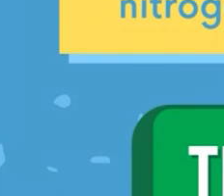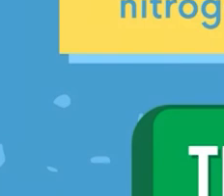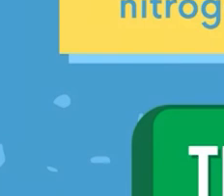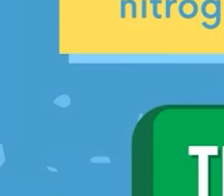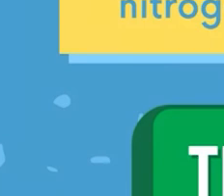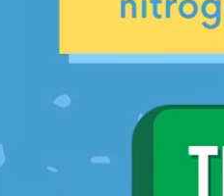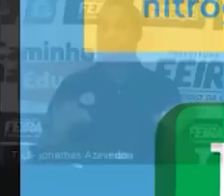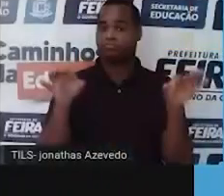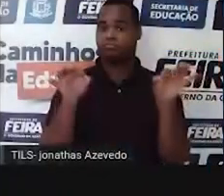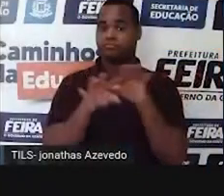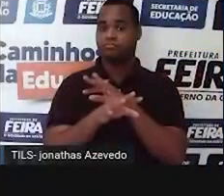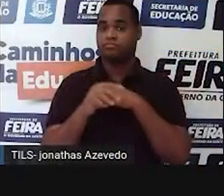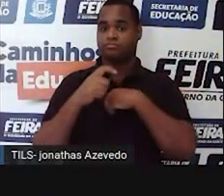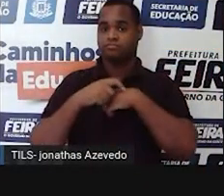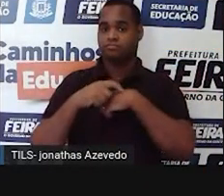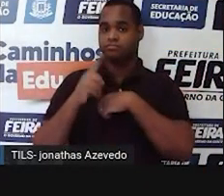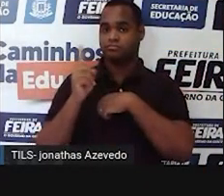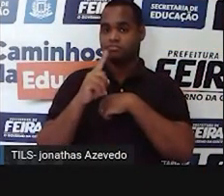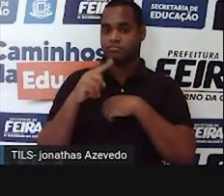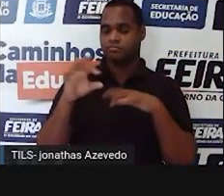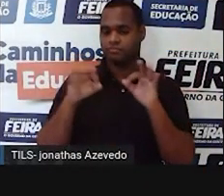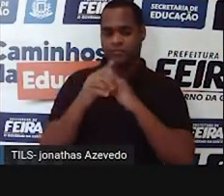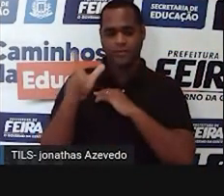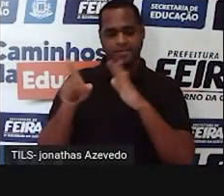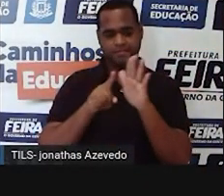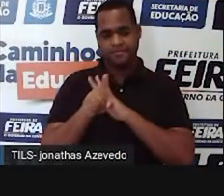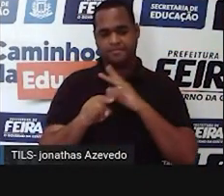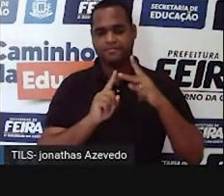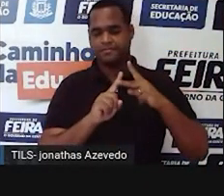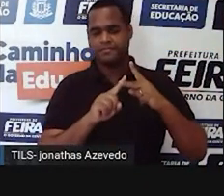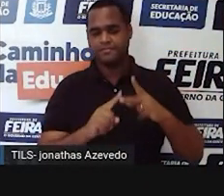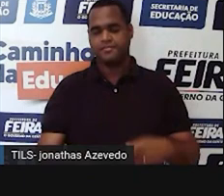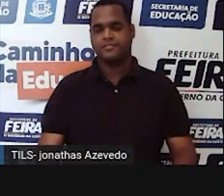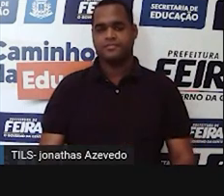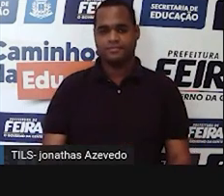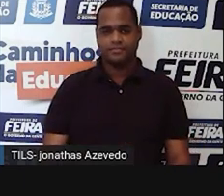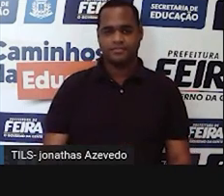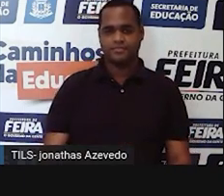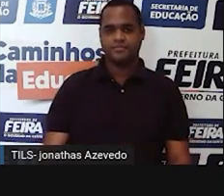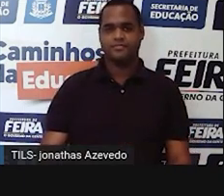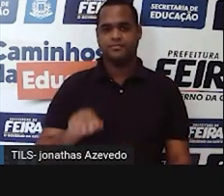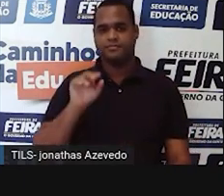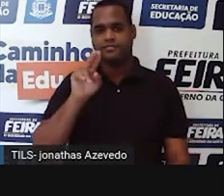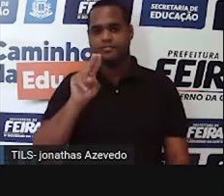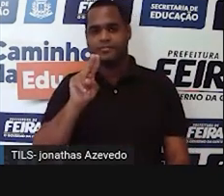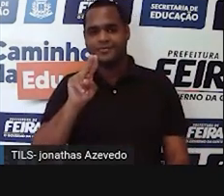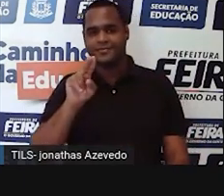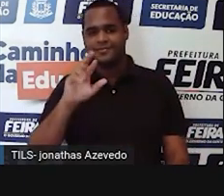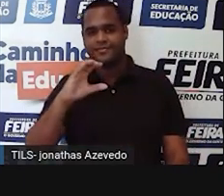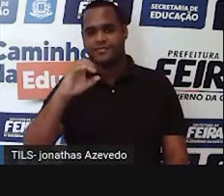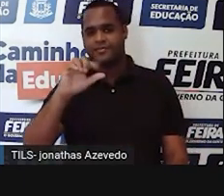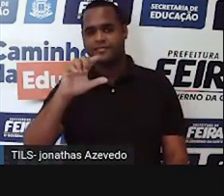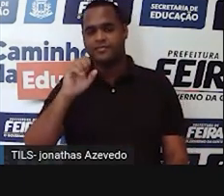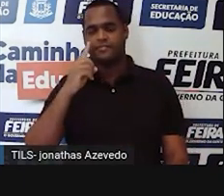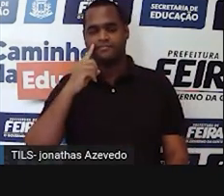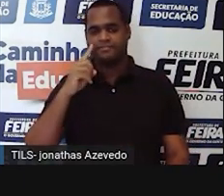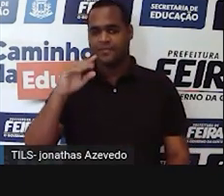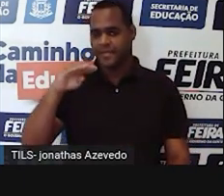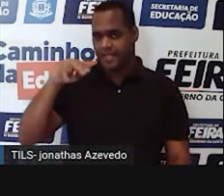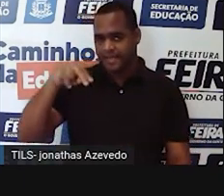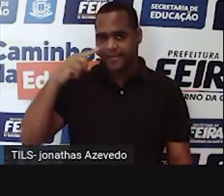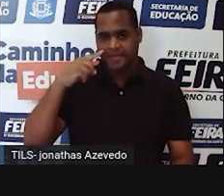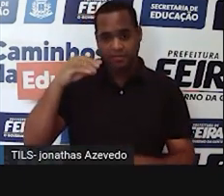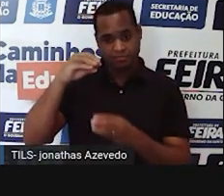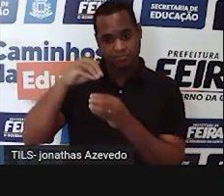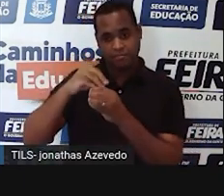Acabou o tempo. Vamos lá para a próxima questão. A uracila é a base nitrogenada que está ausente